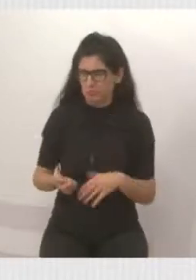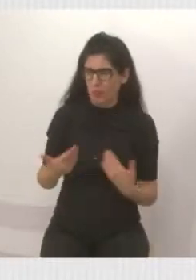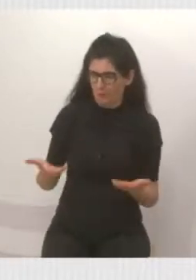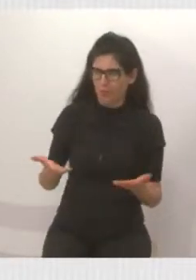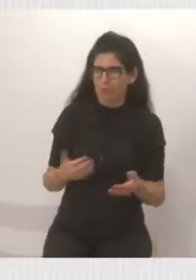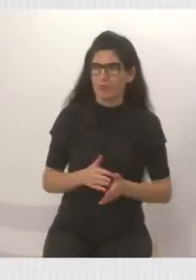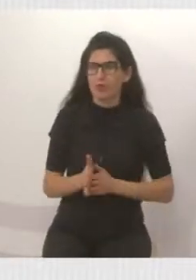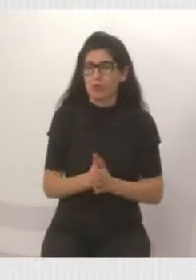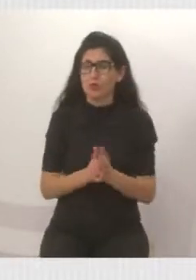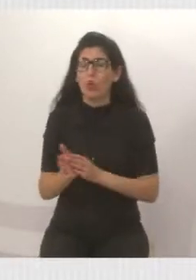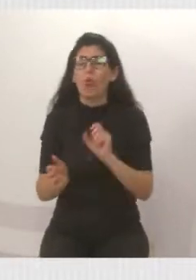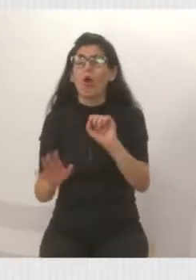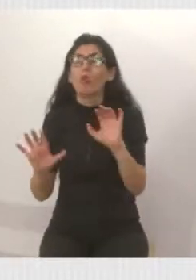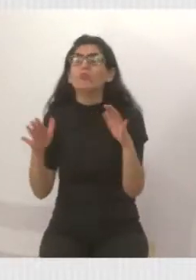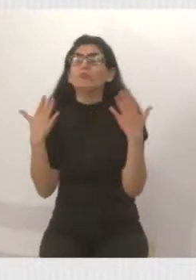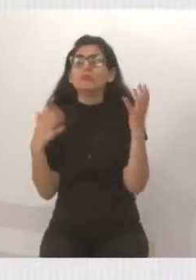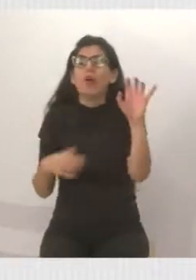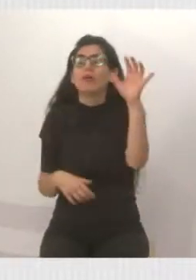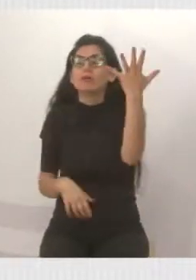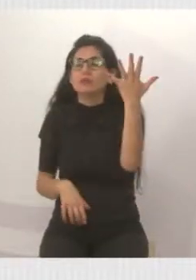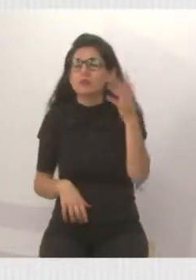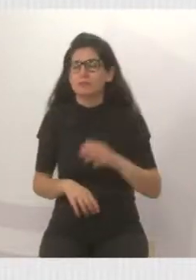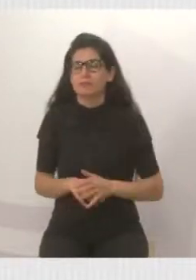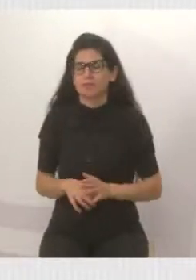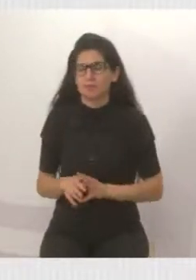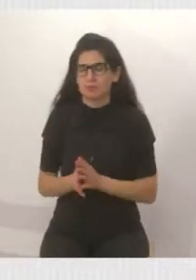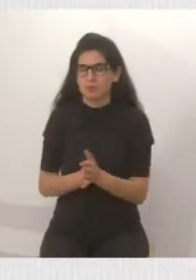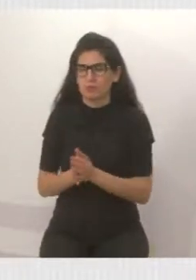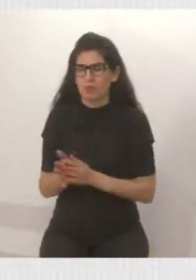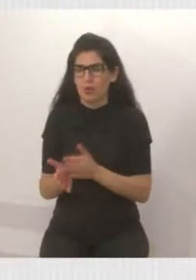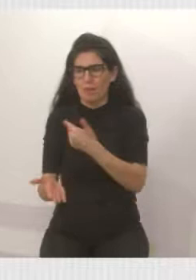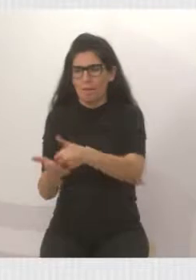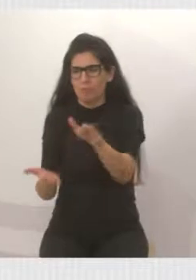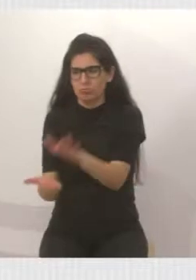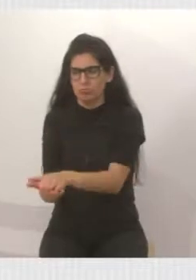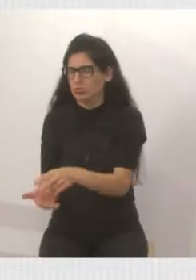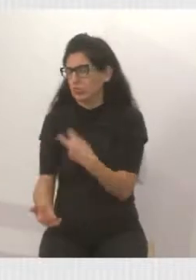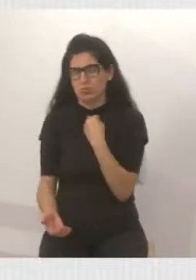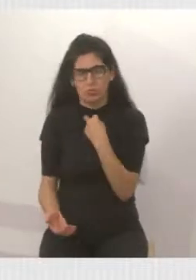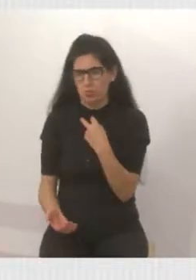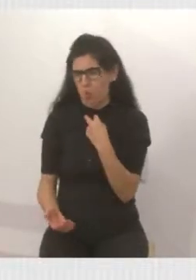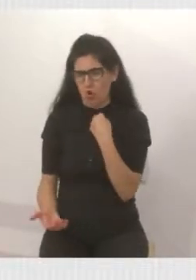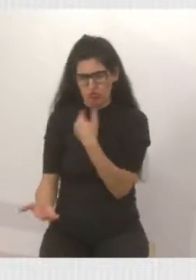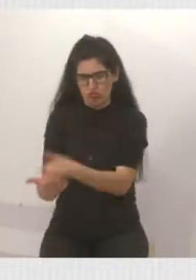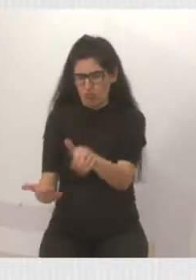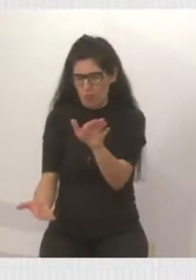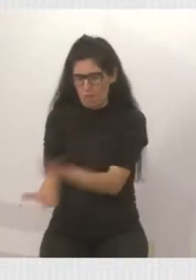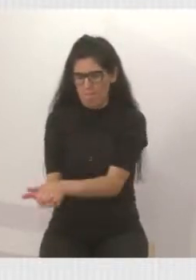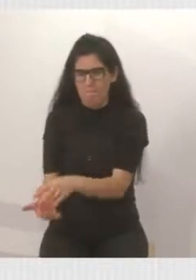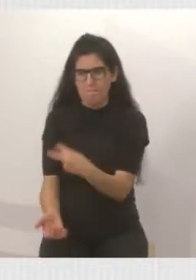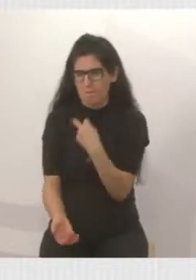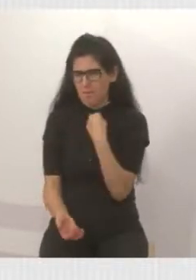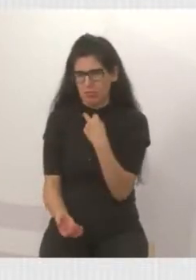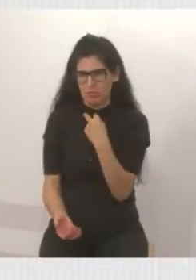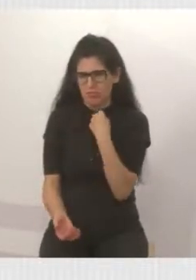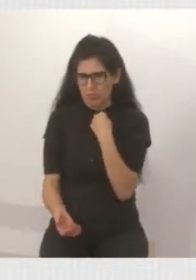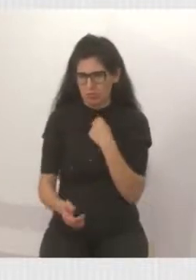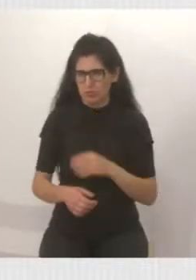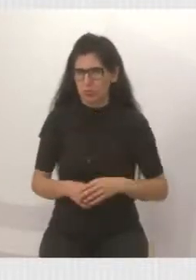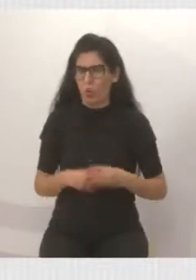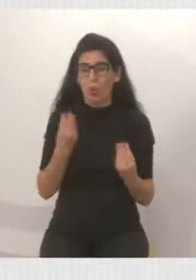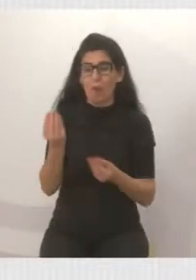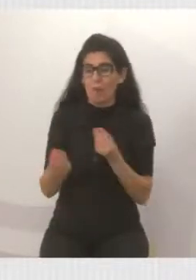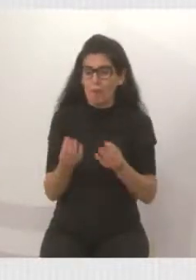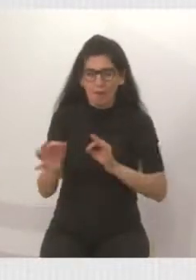o que acontece? Não pode vir multar eles. Por que não pode vir multar? Porque eles não têm condições de arrumar o